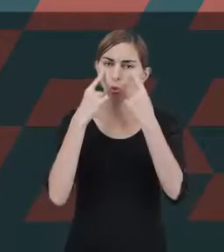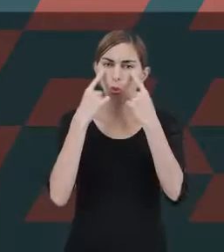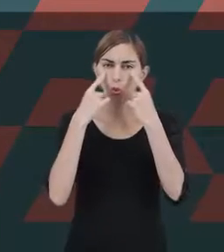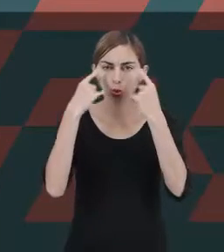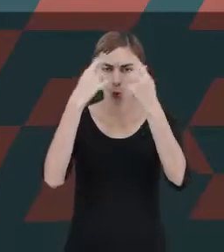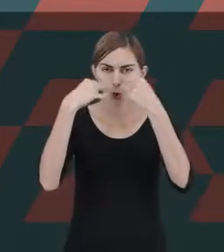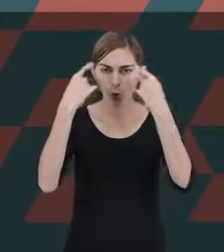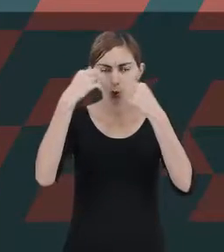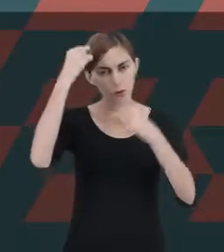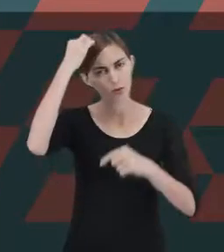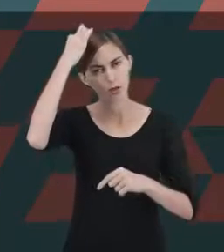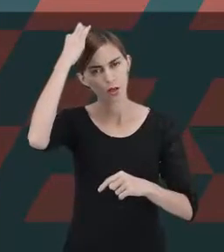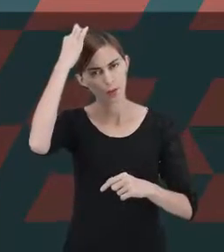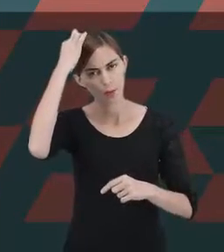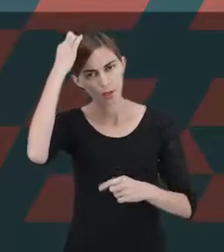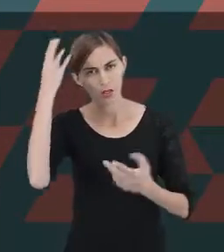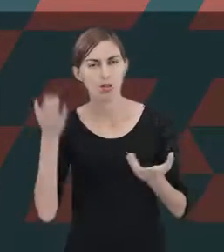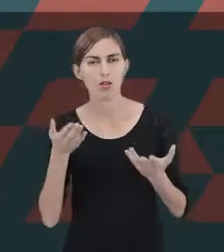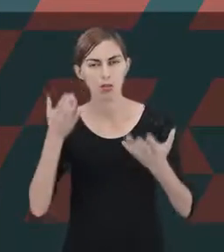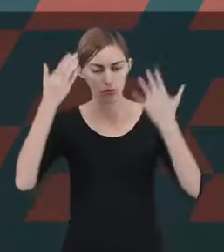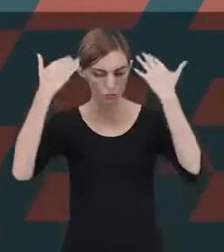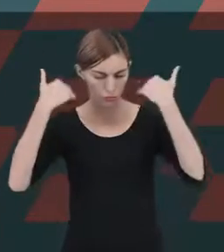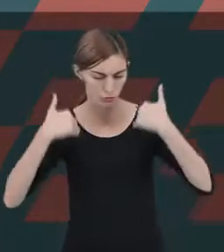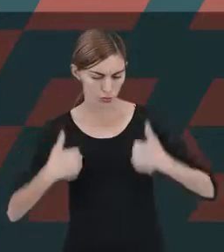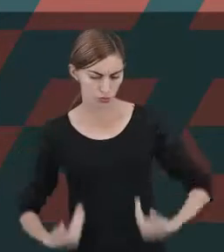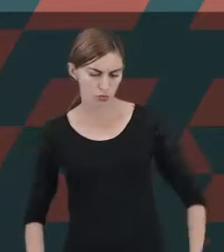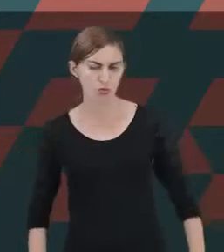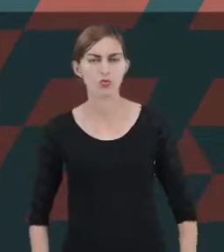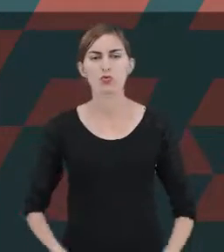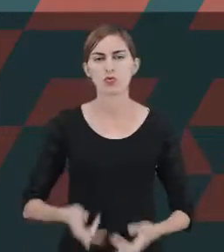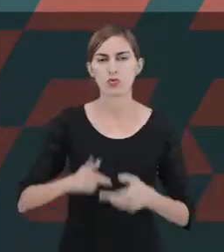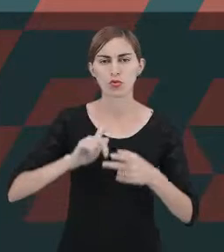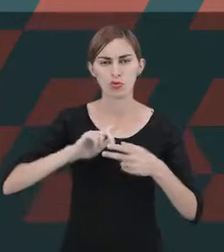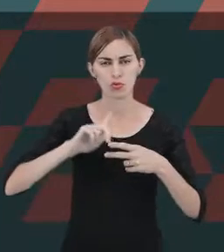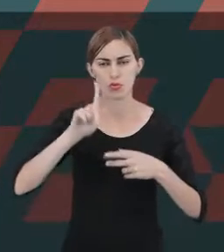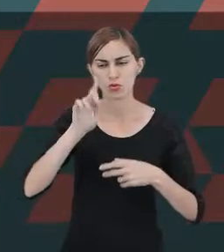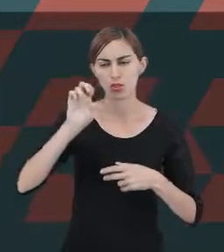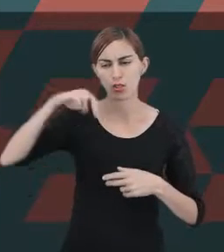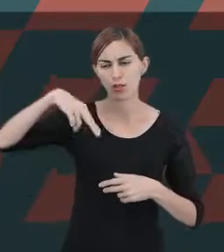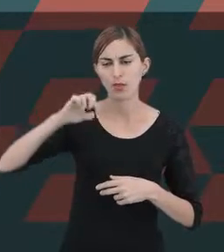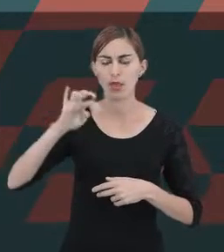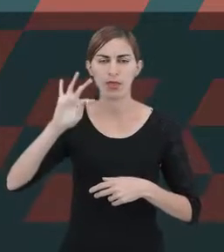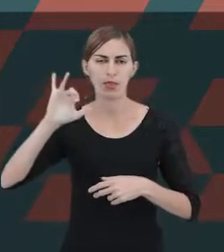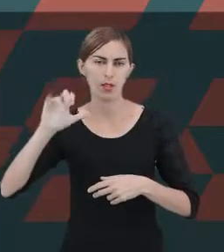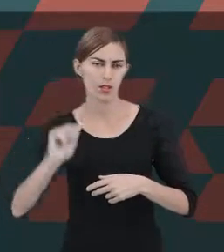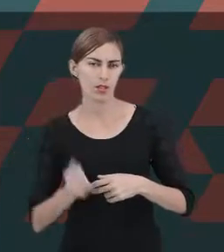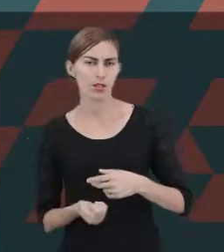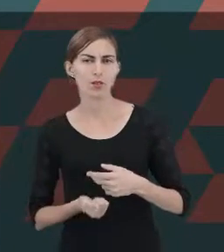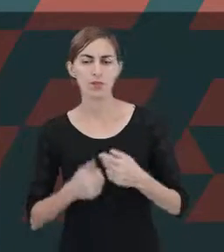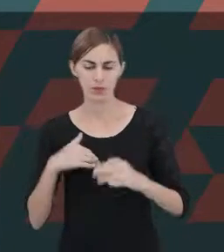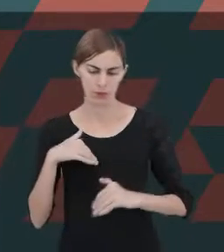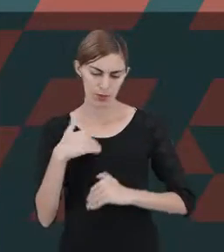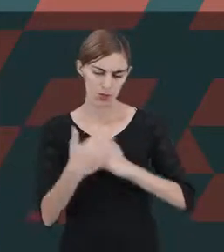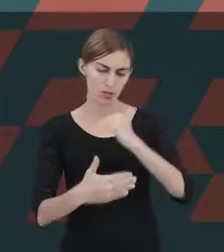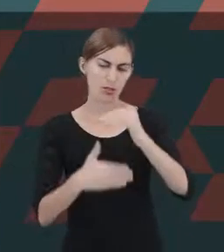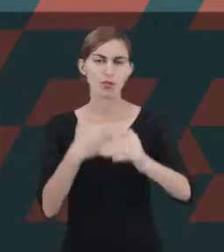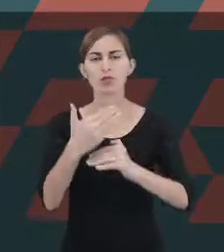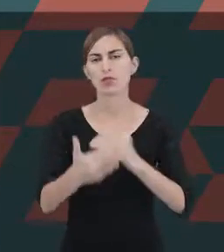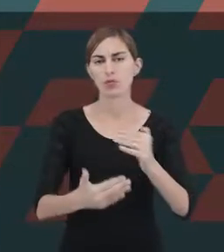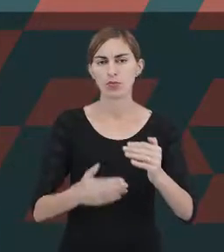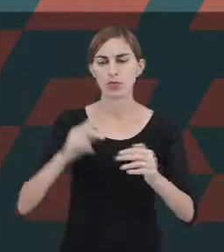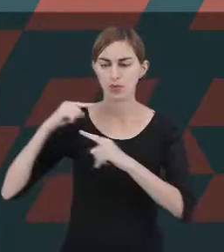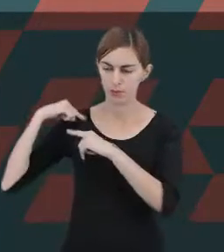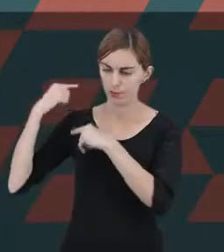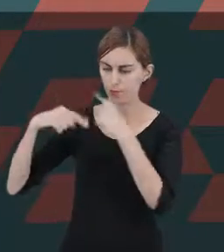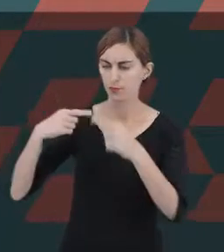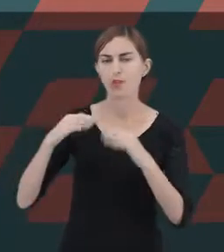cabelo. A estrutura genética dessa criança é desenvolvida a partir do desenvolvimento hereditário.